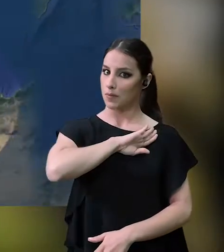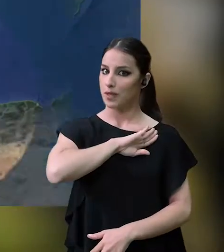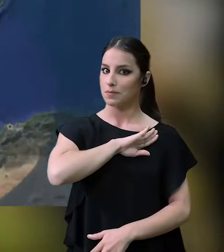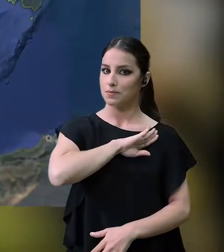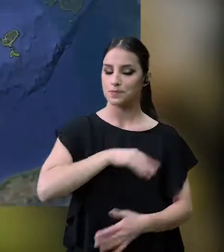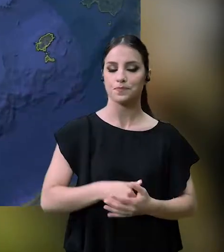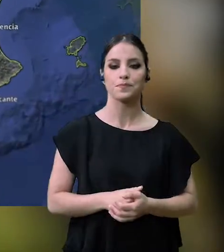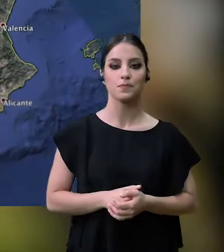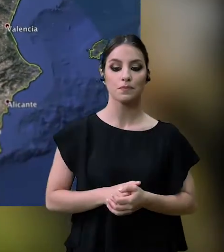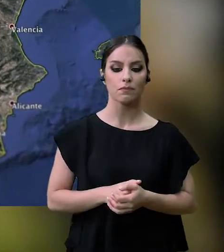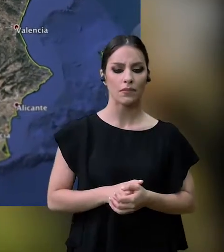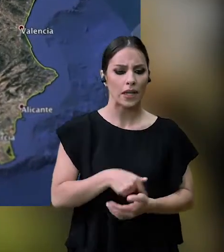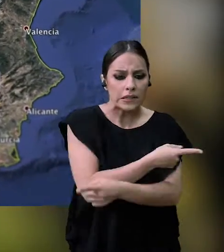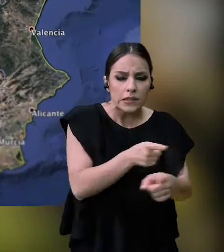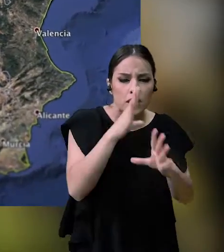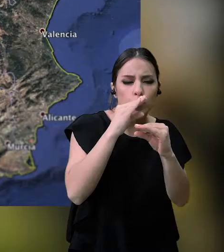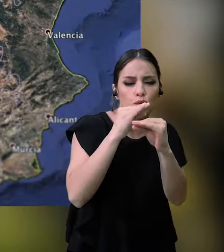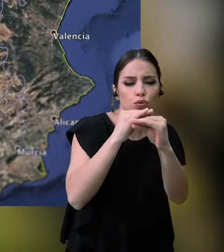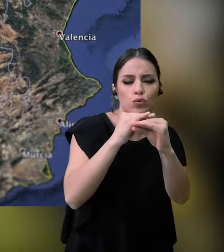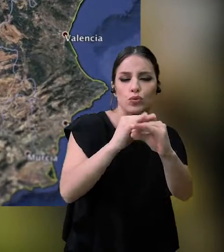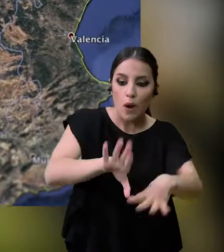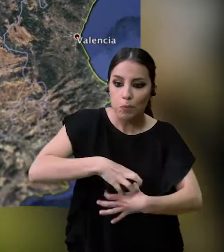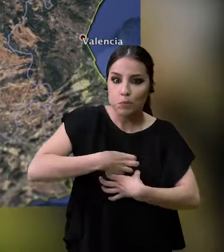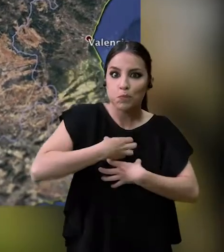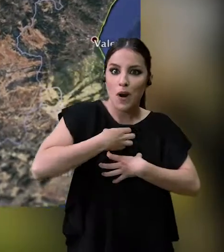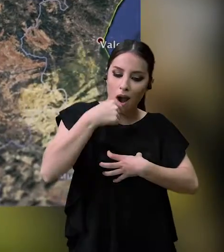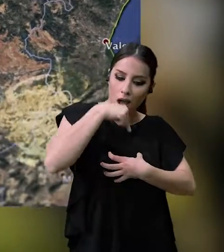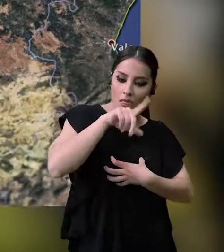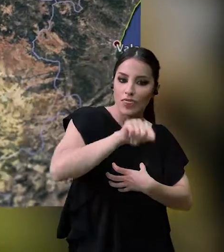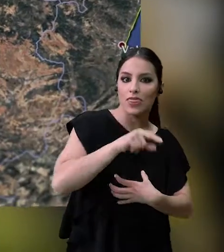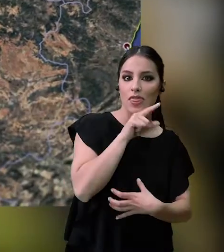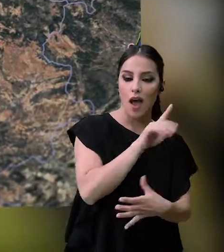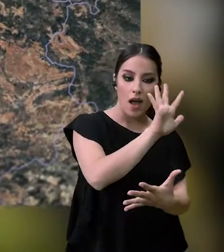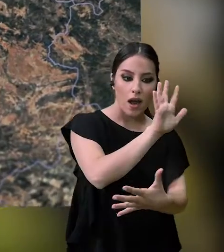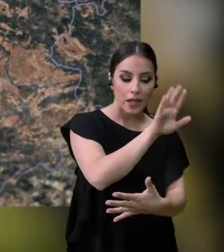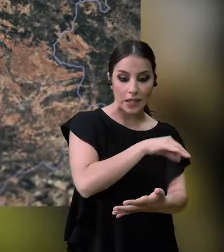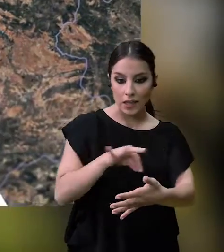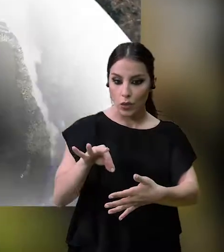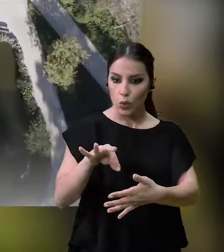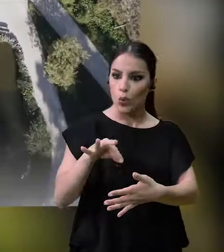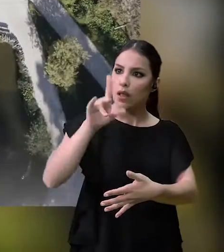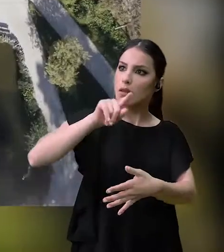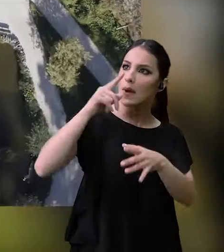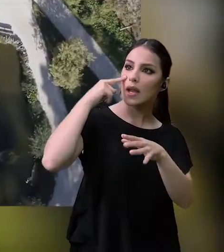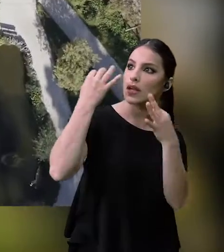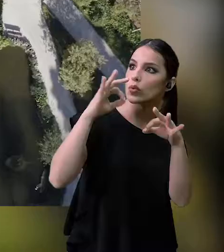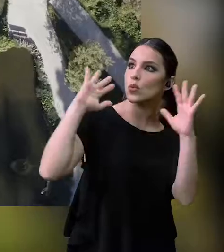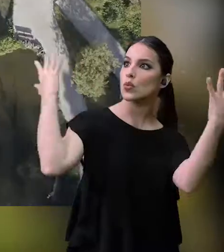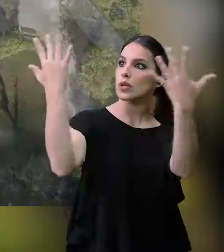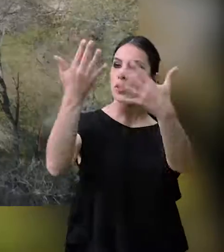e Coimbra Dois espaços para sentir o silêncio ditado pela arquitetura e pela natureza